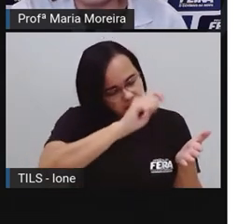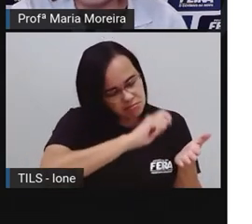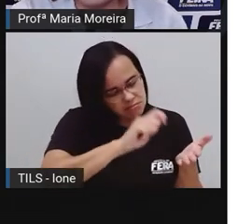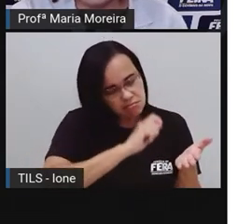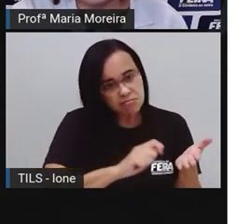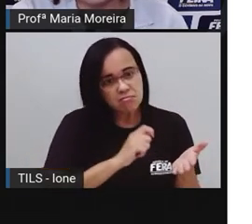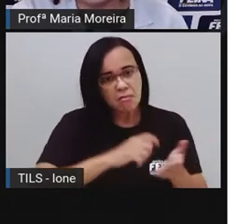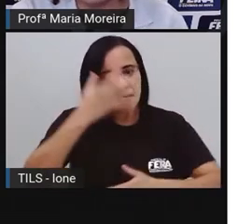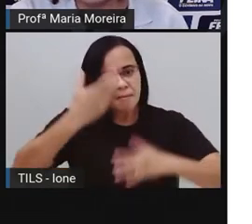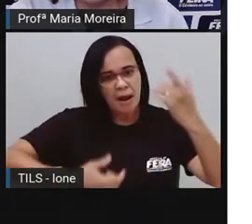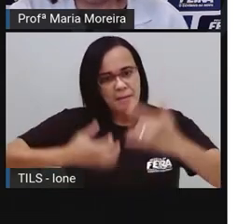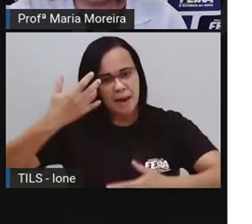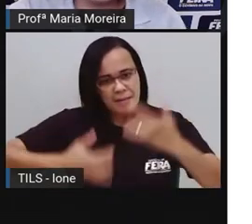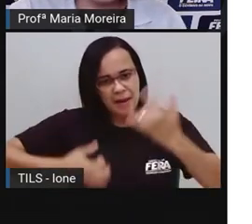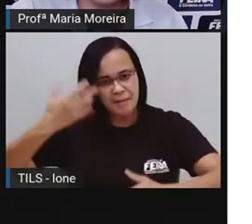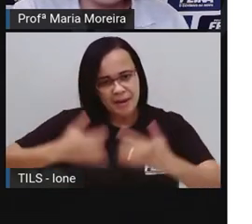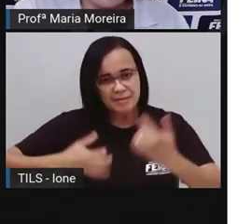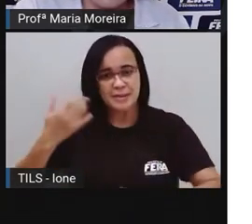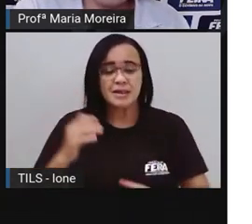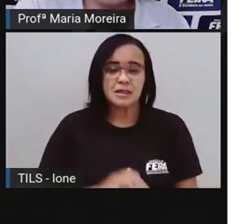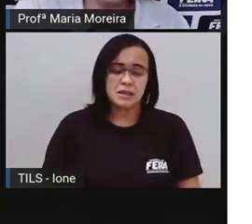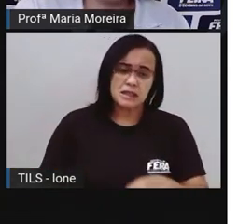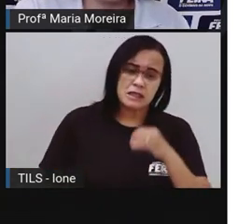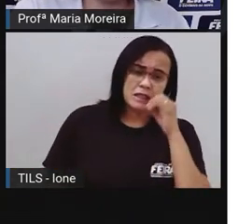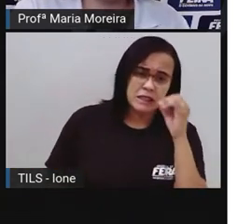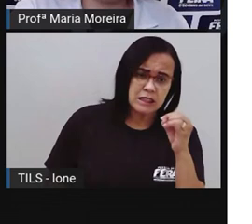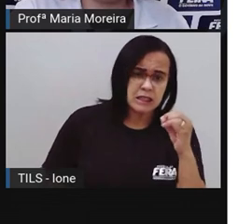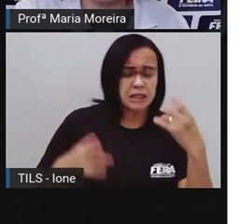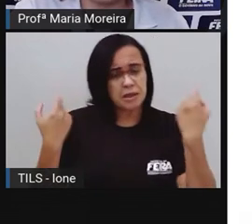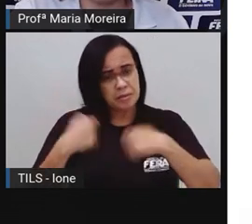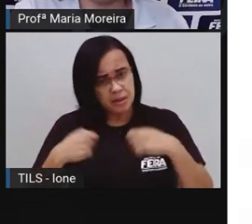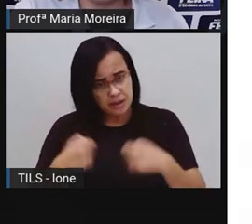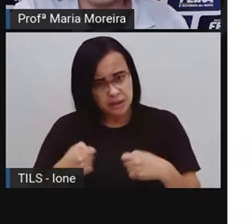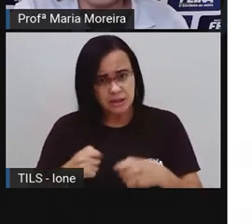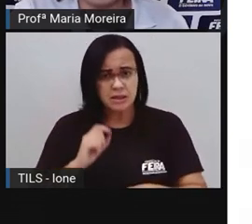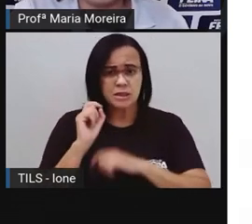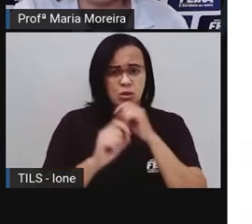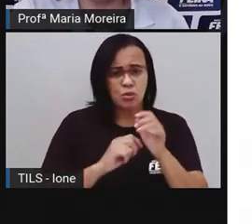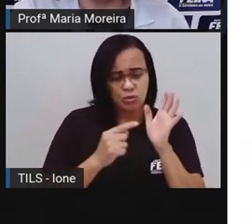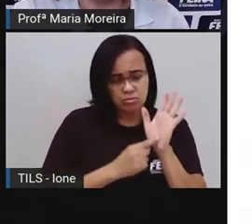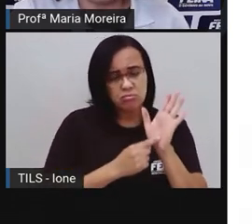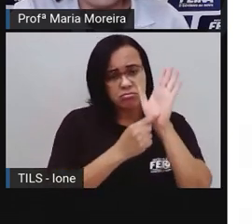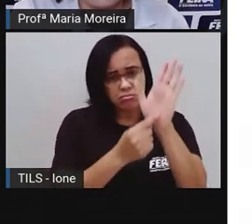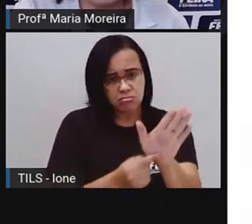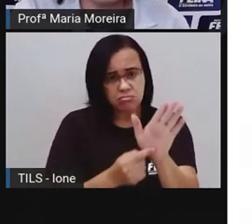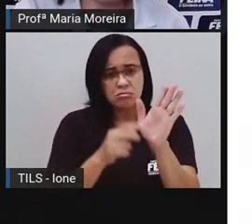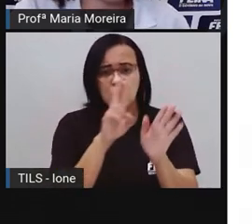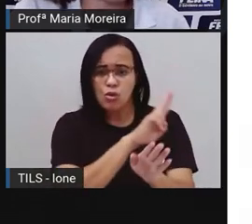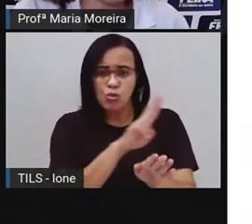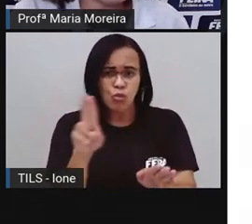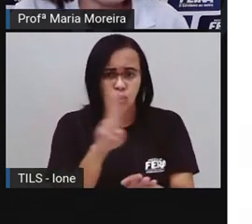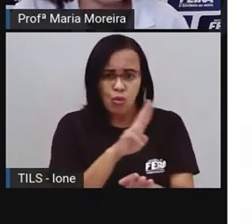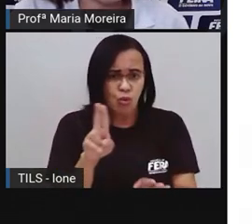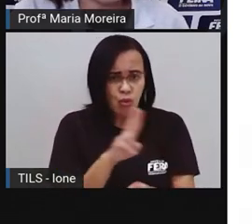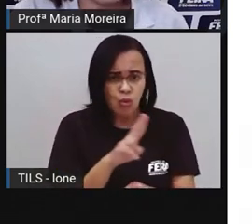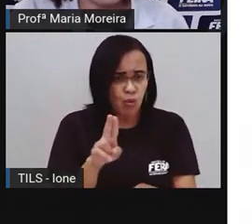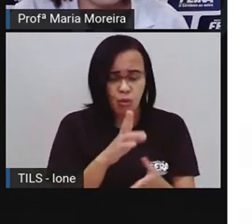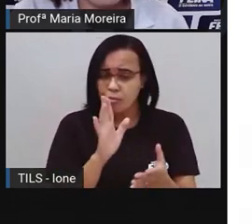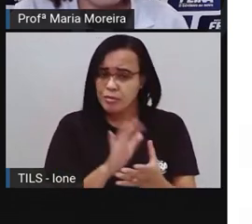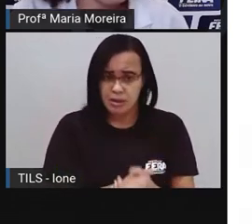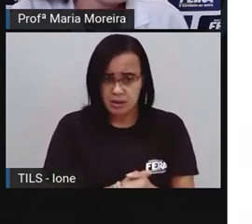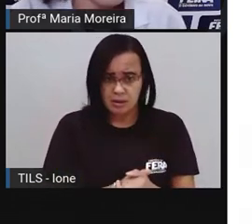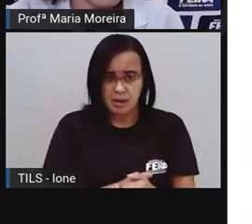Feira de Santana. Se necessário, identifique o nome, cargo e instituição do